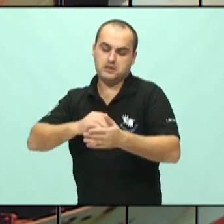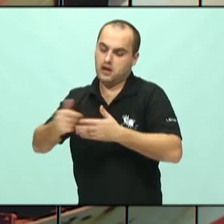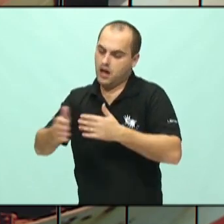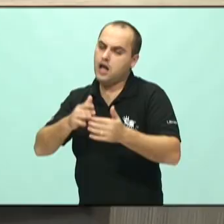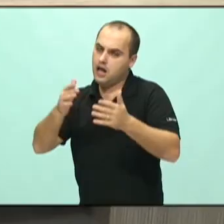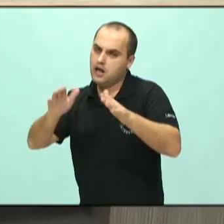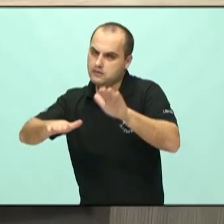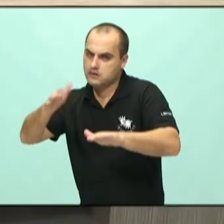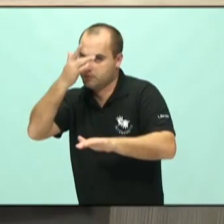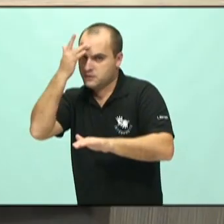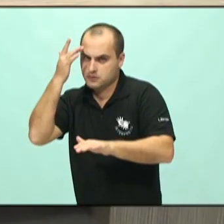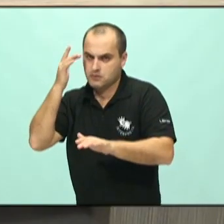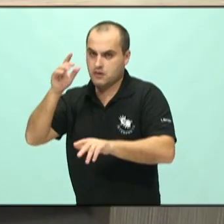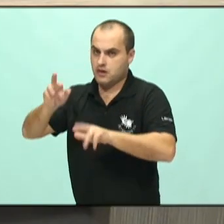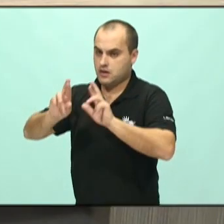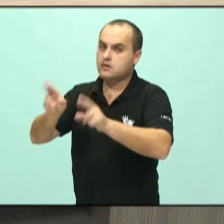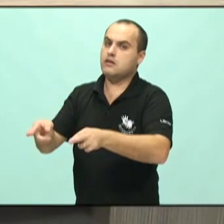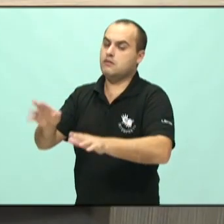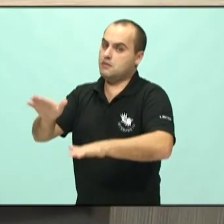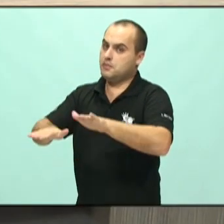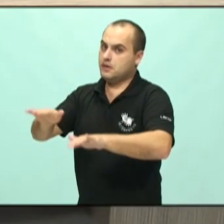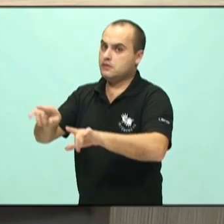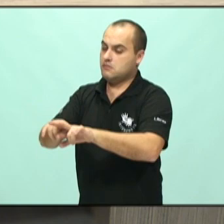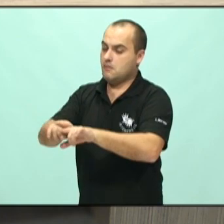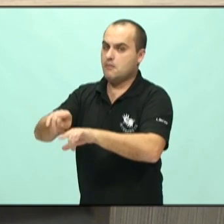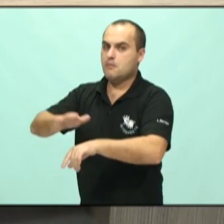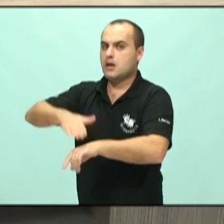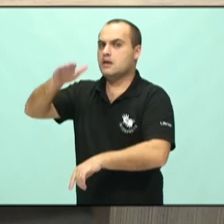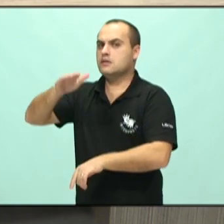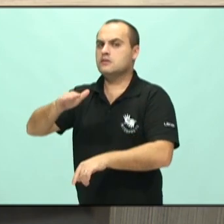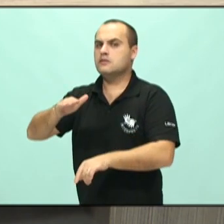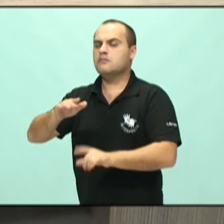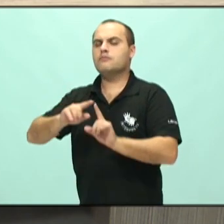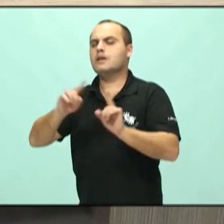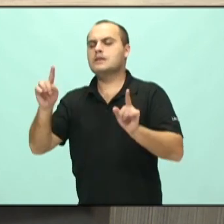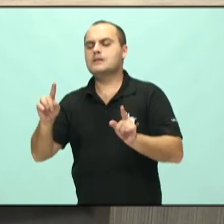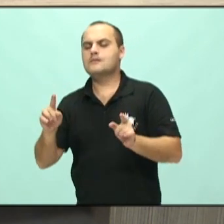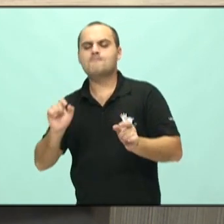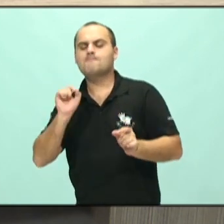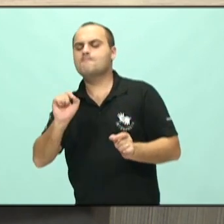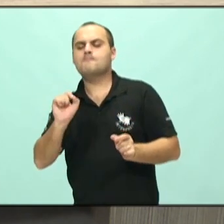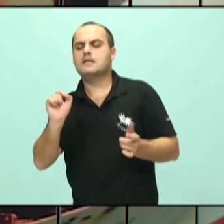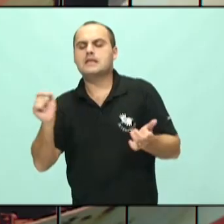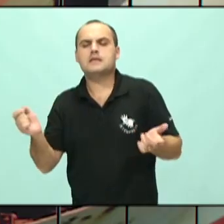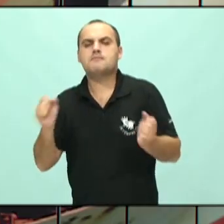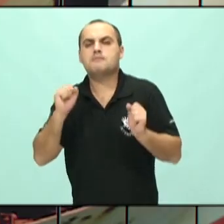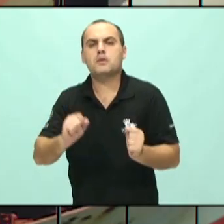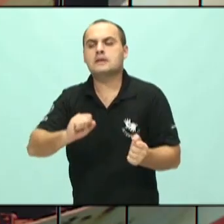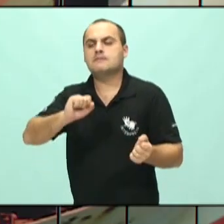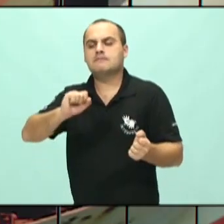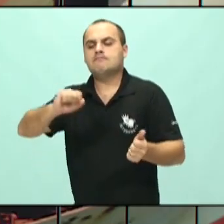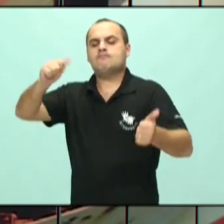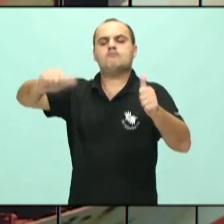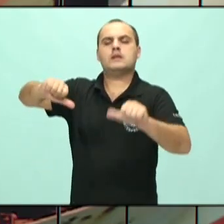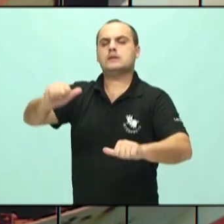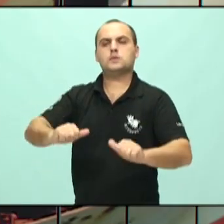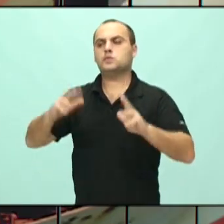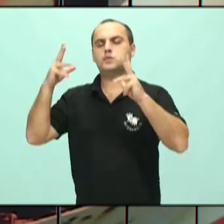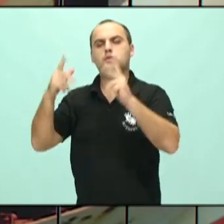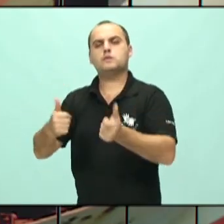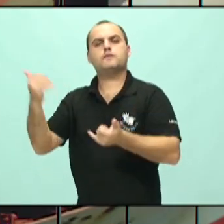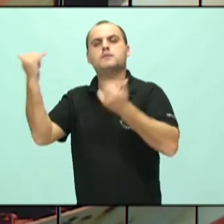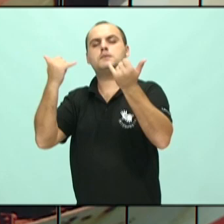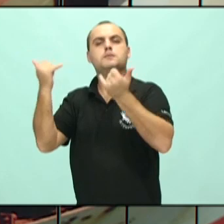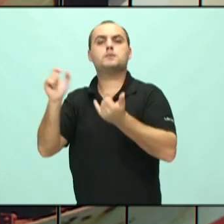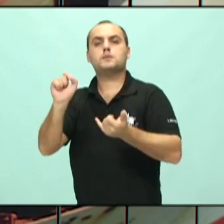diagnóstico. Mas o que compreender disso tudo? Entendi. É interessante a gente pensar que